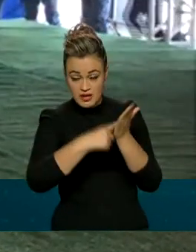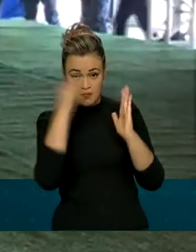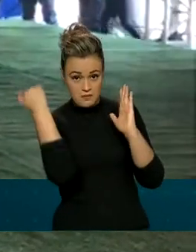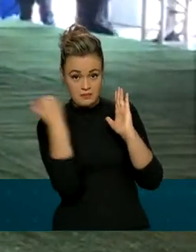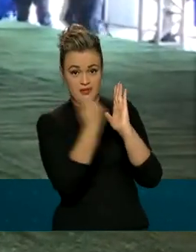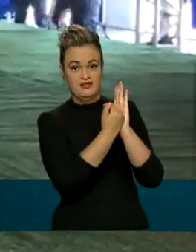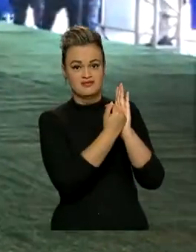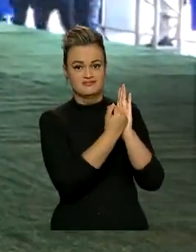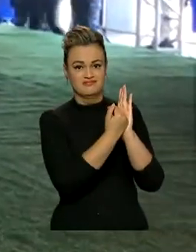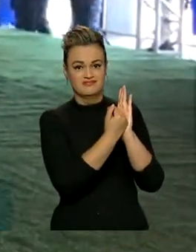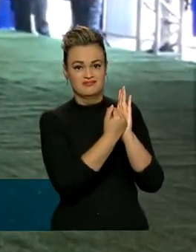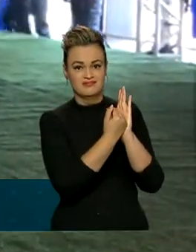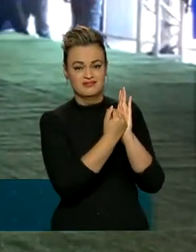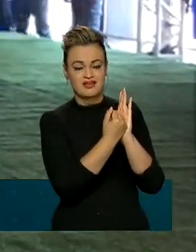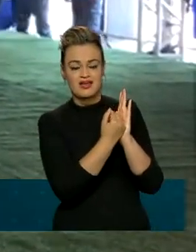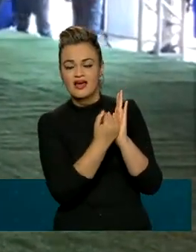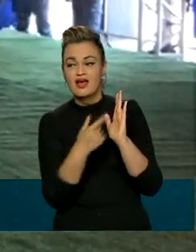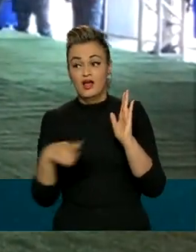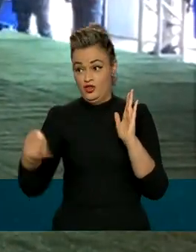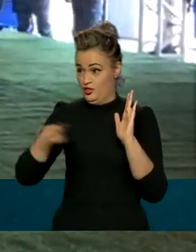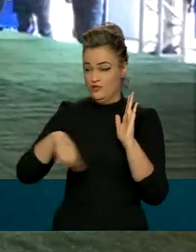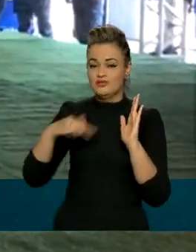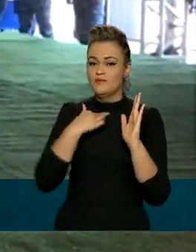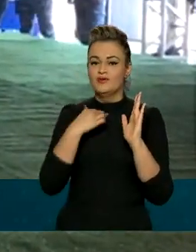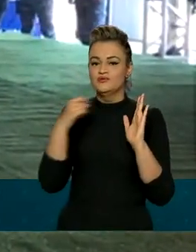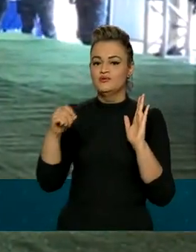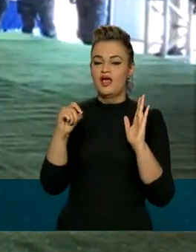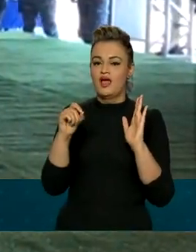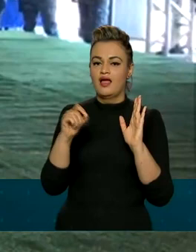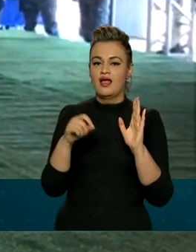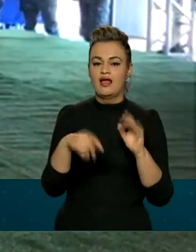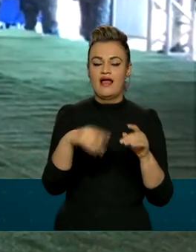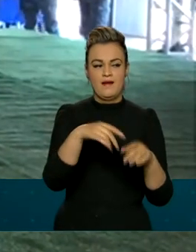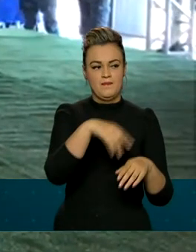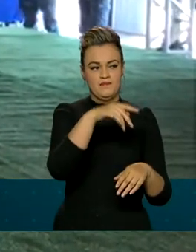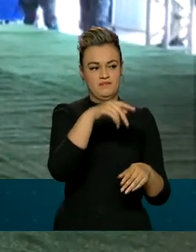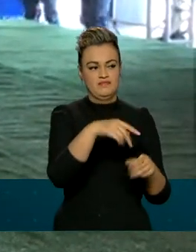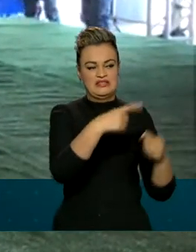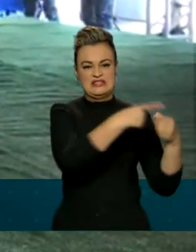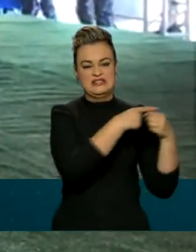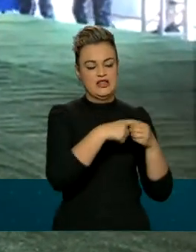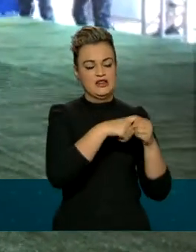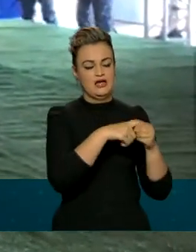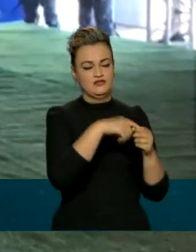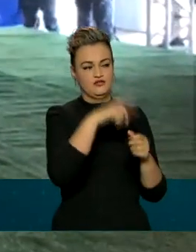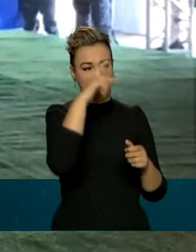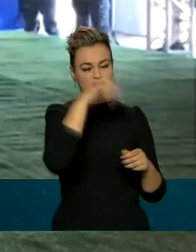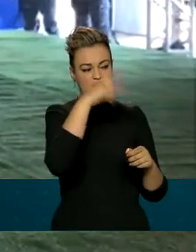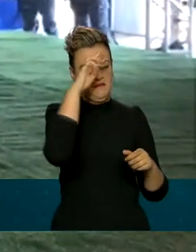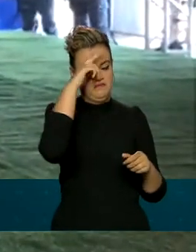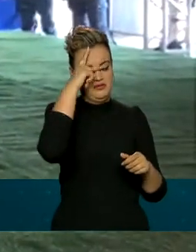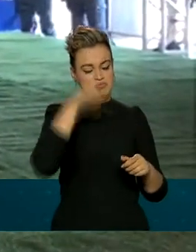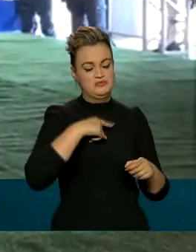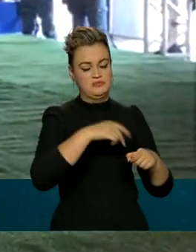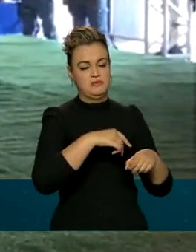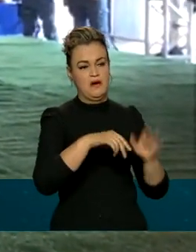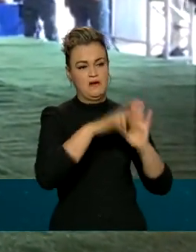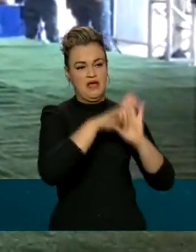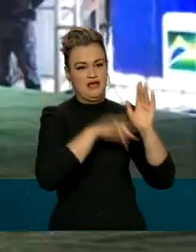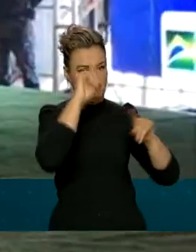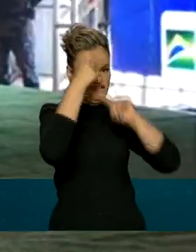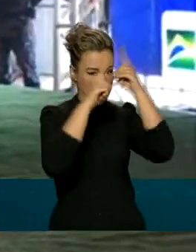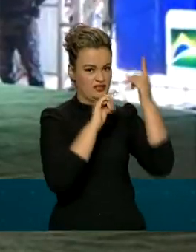tripartite. Não podemos ter municípios criando regras próprias, escolhendo subgrupos diferentes para